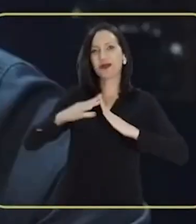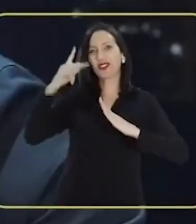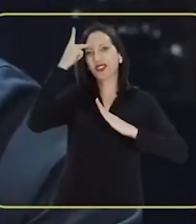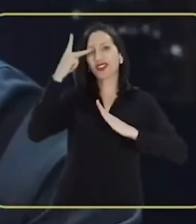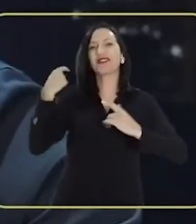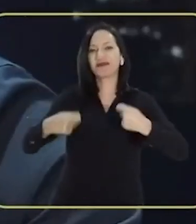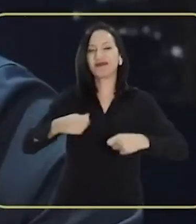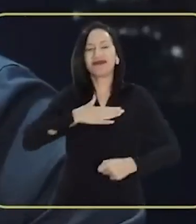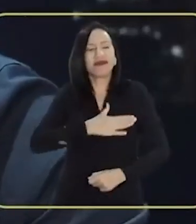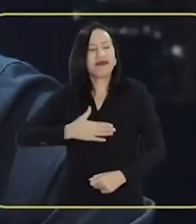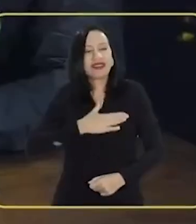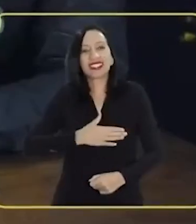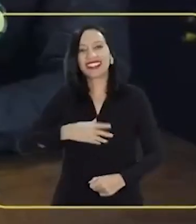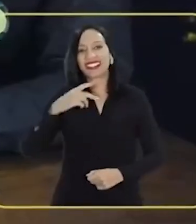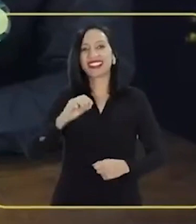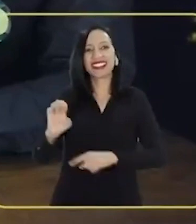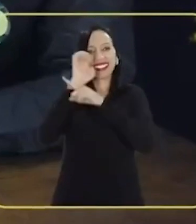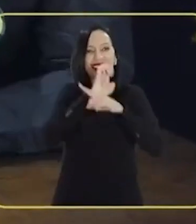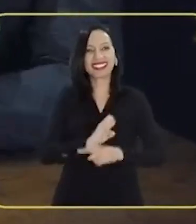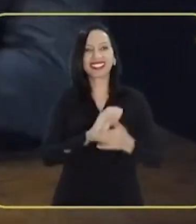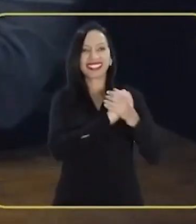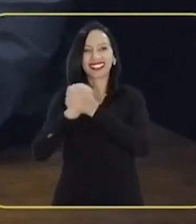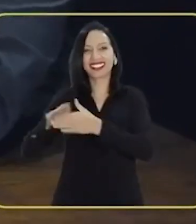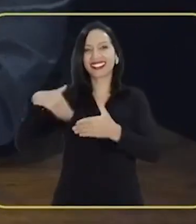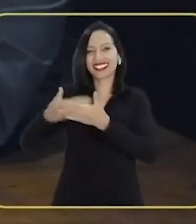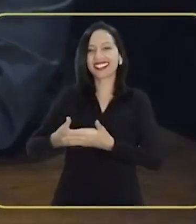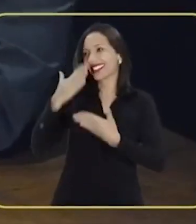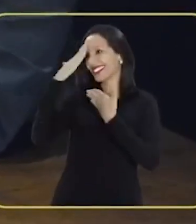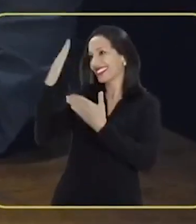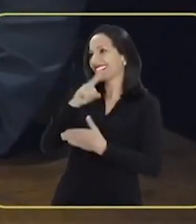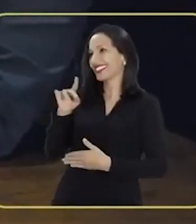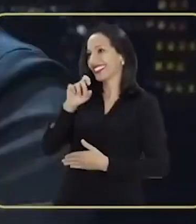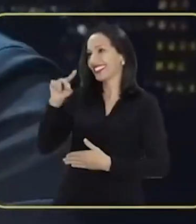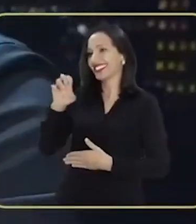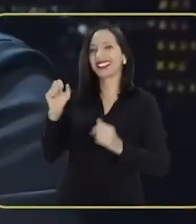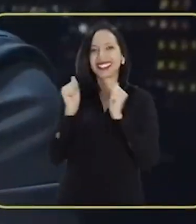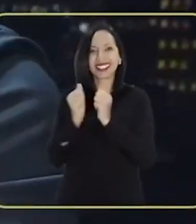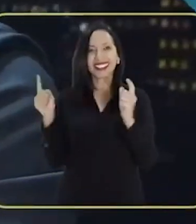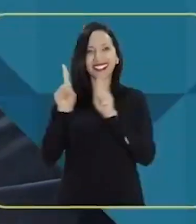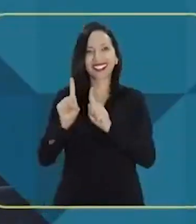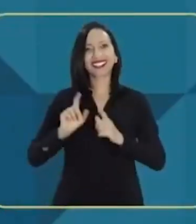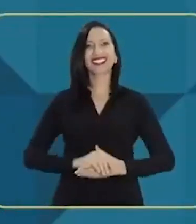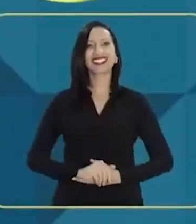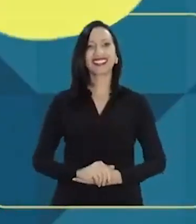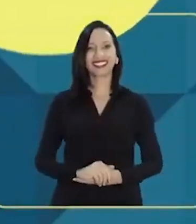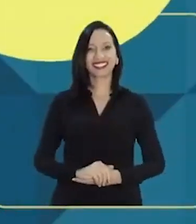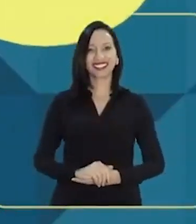Paulo Devo muito a esse estado Parabéns por tudo que você fez até hoje Obrigado, Zezé